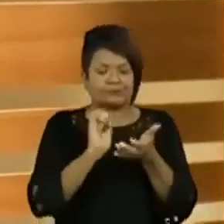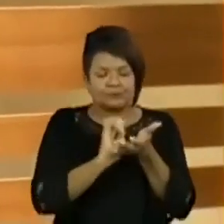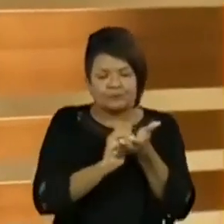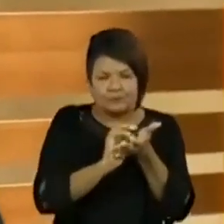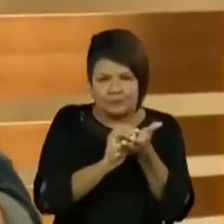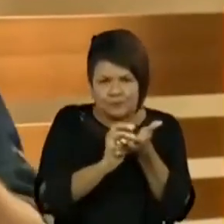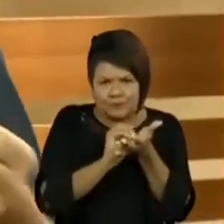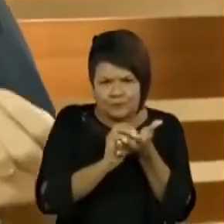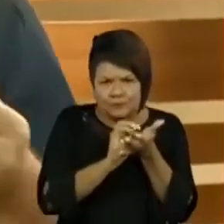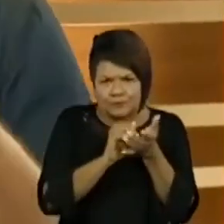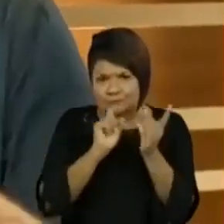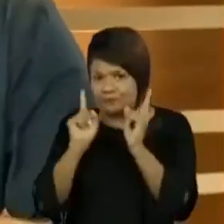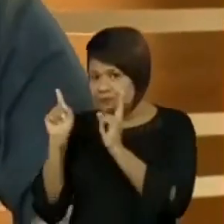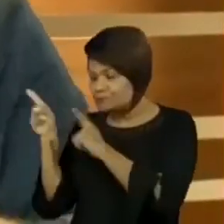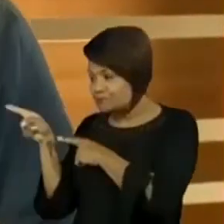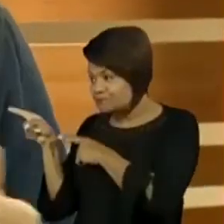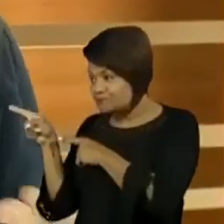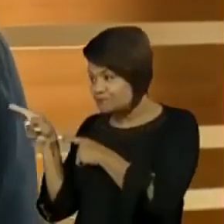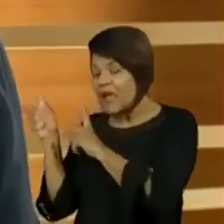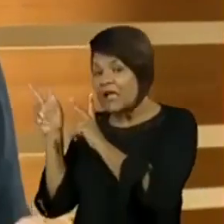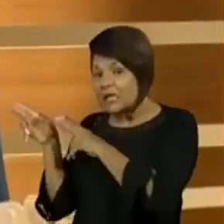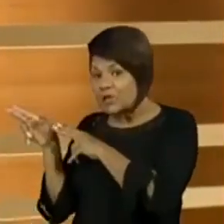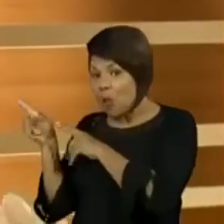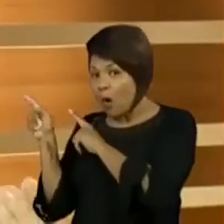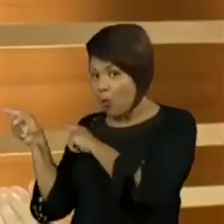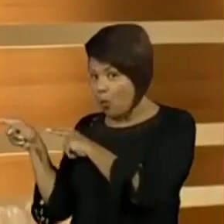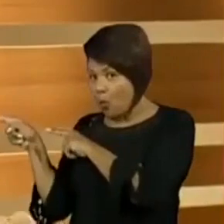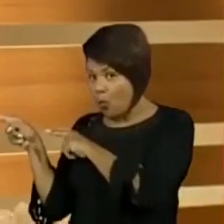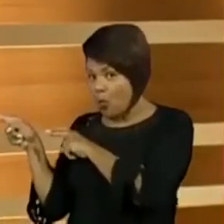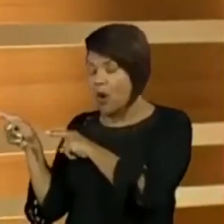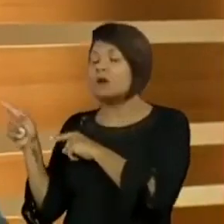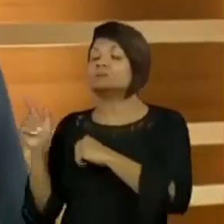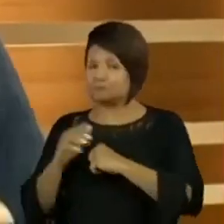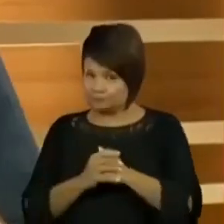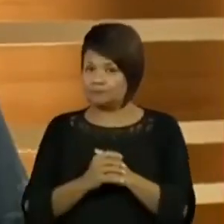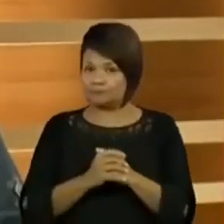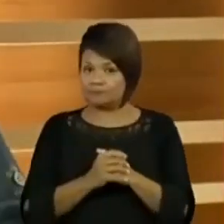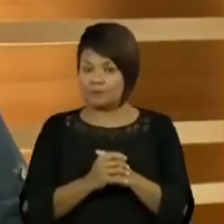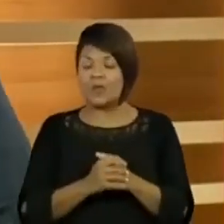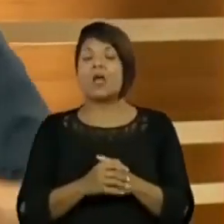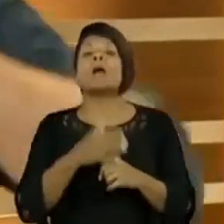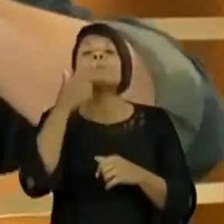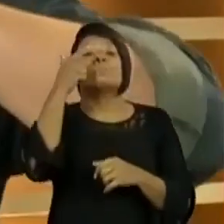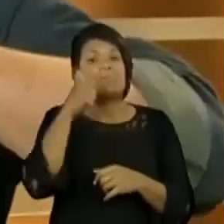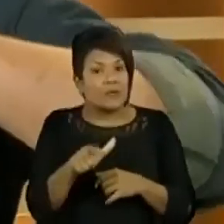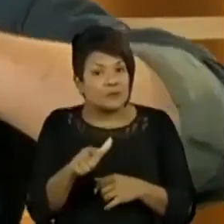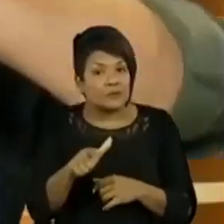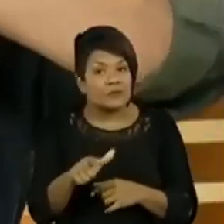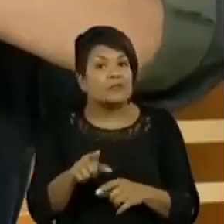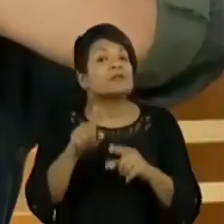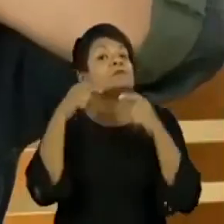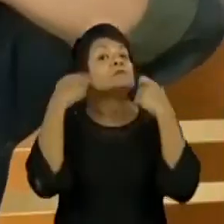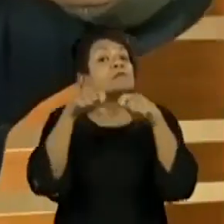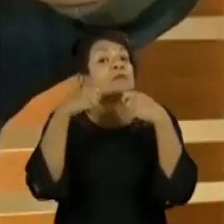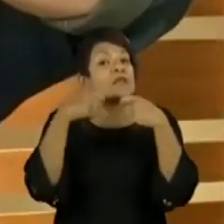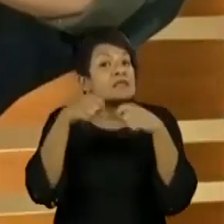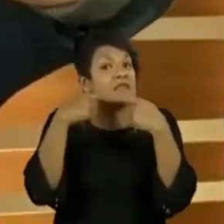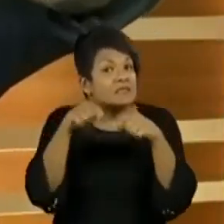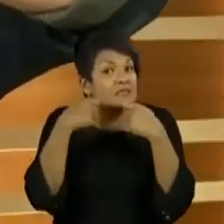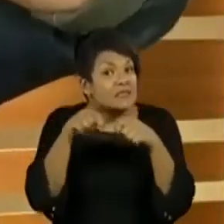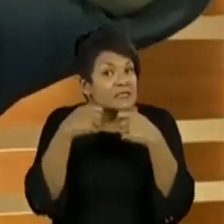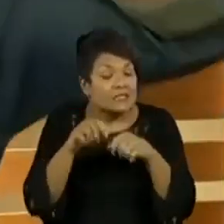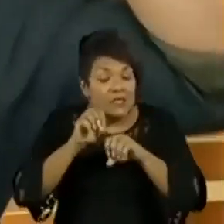Centro de Mídias SP Educação Infantil e Anos Iniciais. Mais uma vez, fortaleça esse rolê na